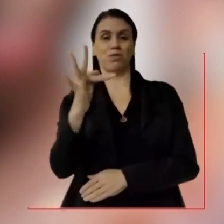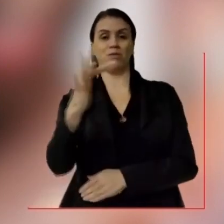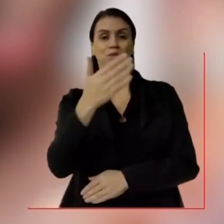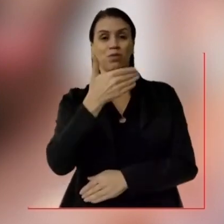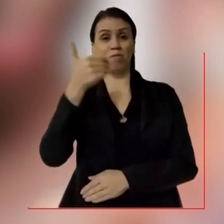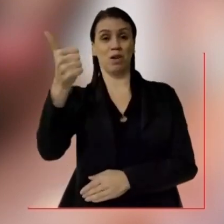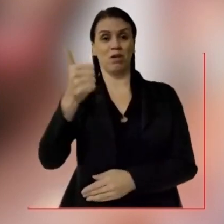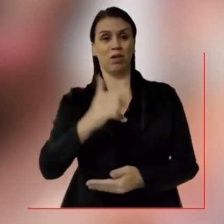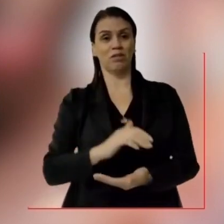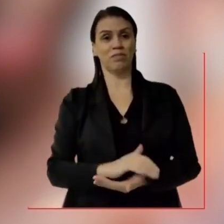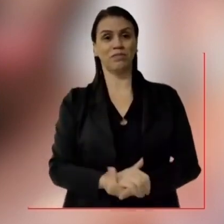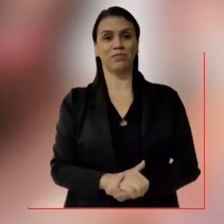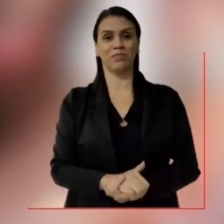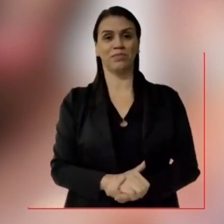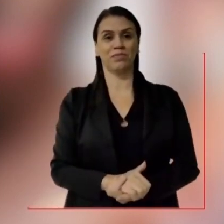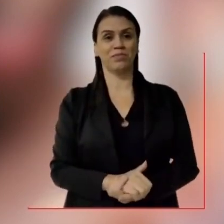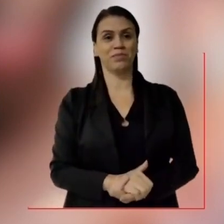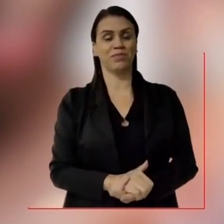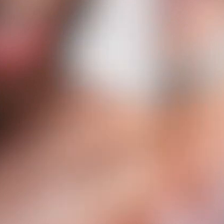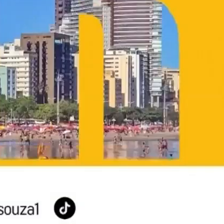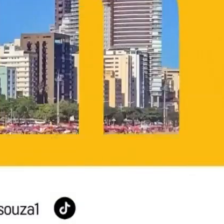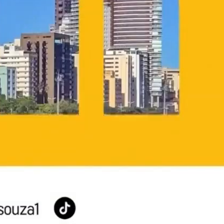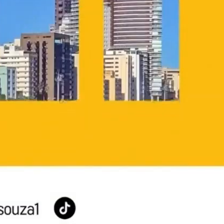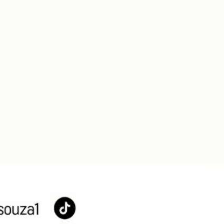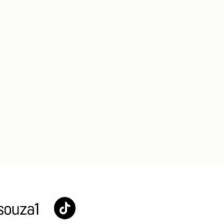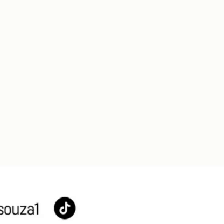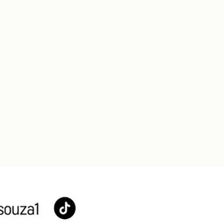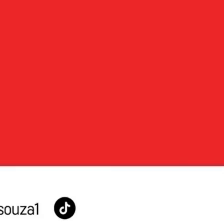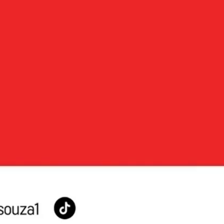ação, vamos construir um futuro melhor.